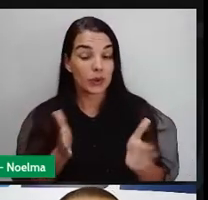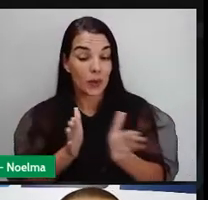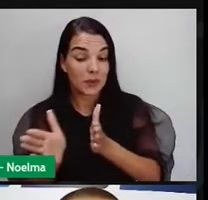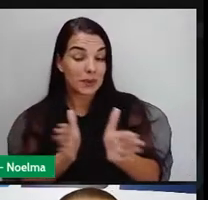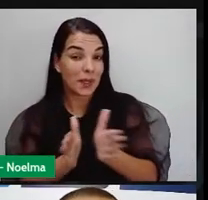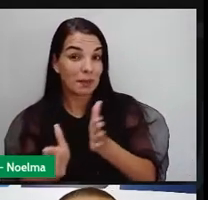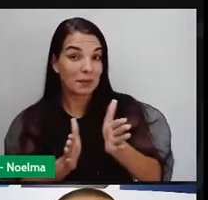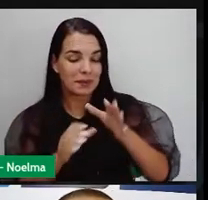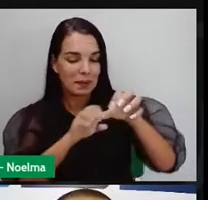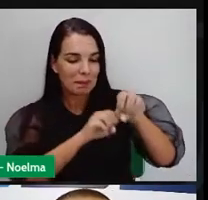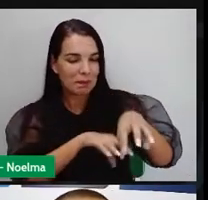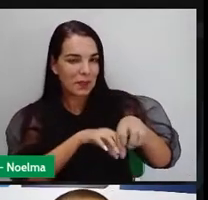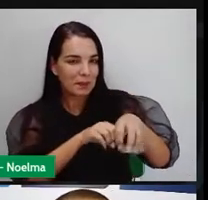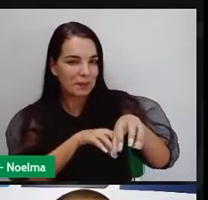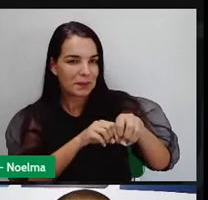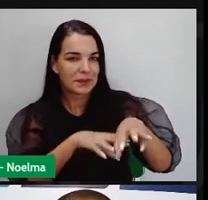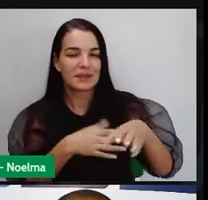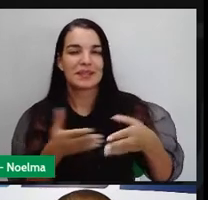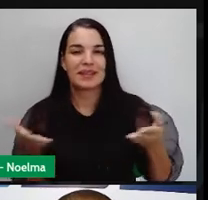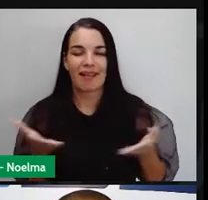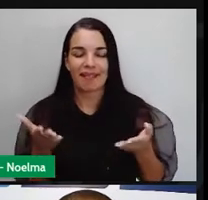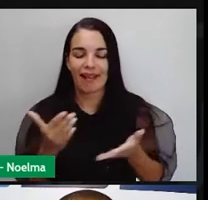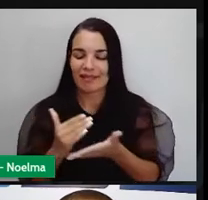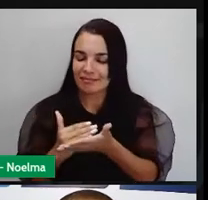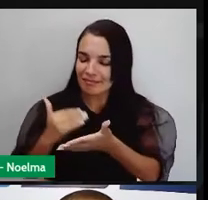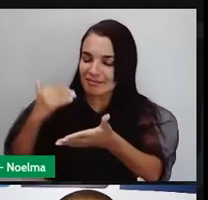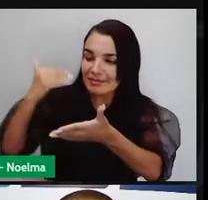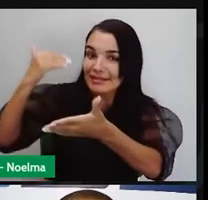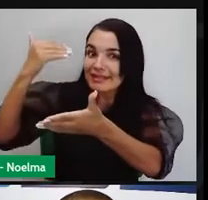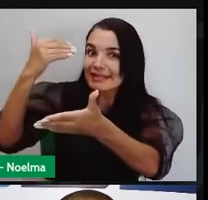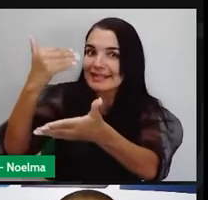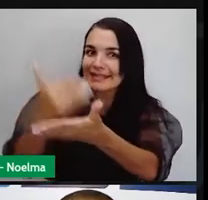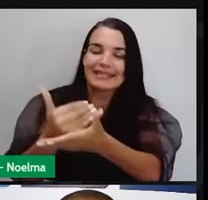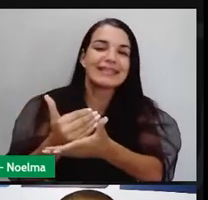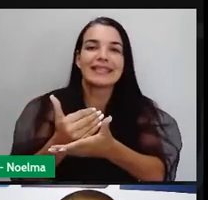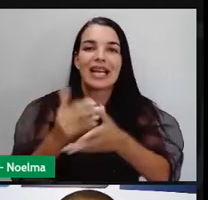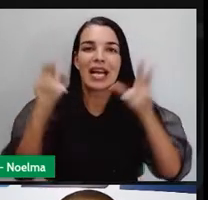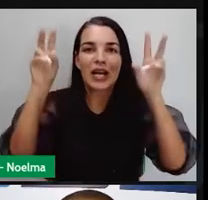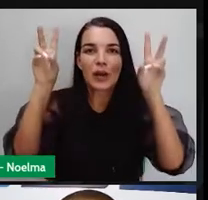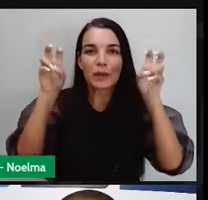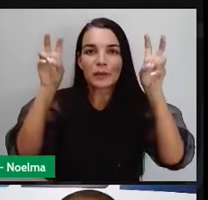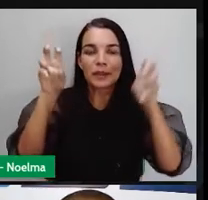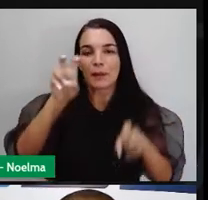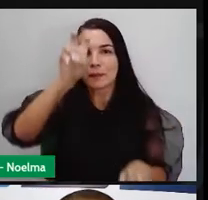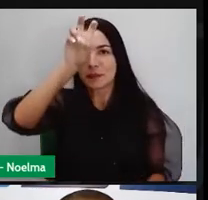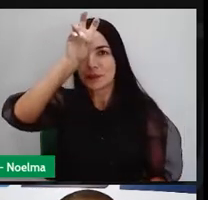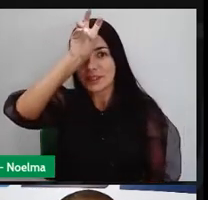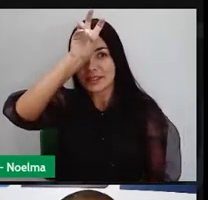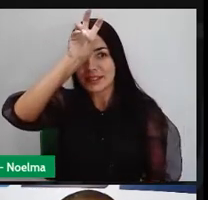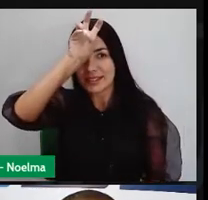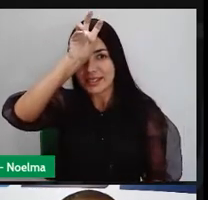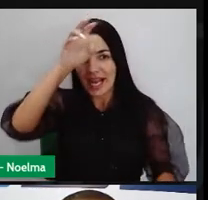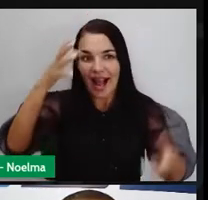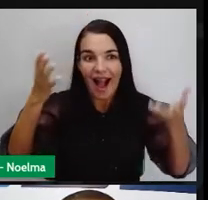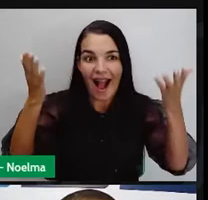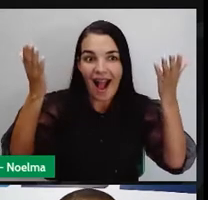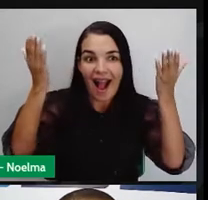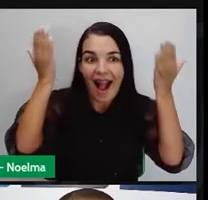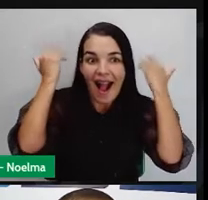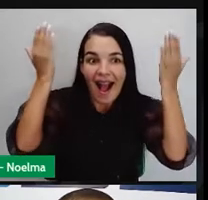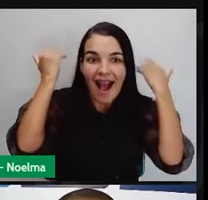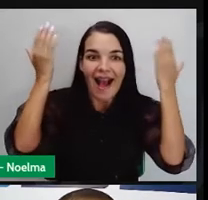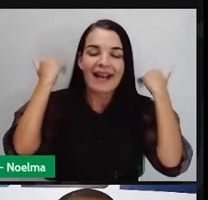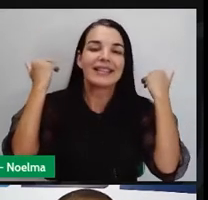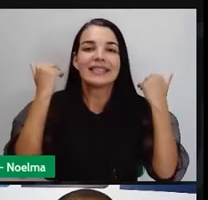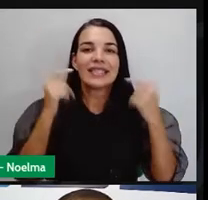Educação vão levar a gente até o Egito Antigo. O Egito Antigo